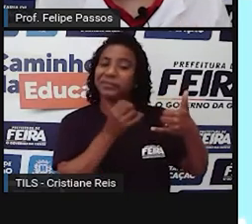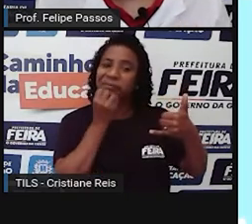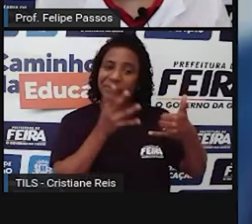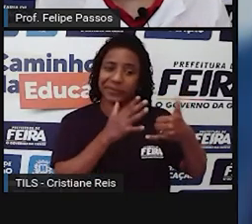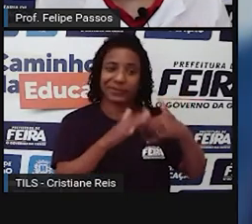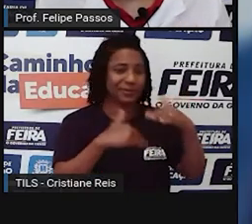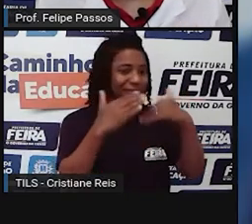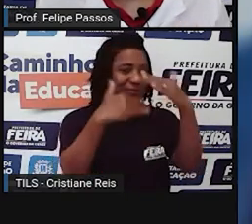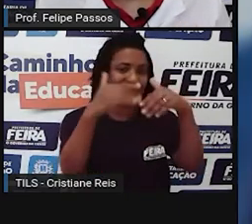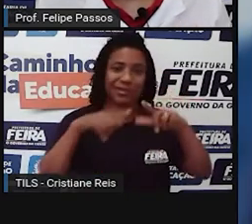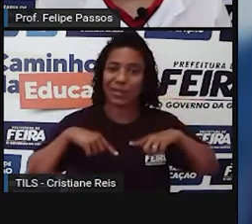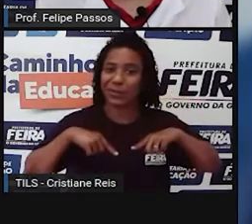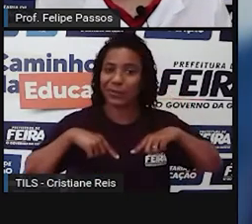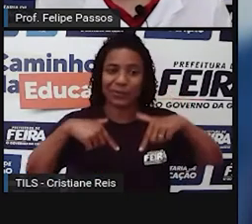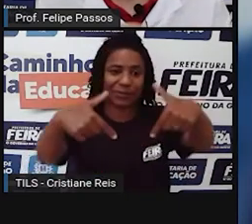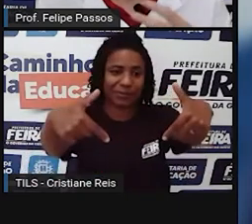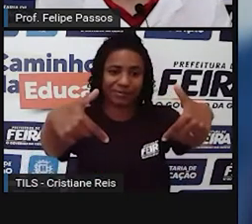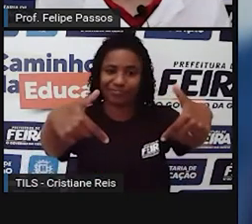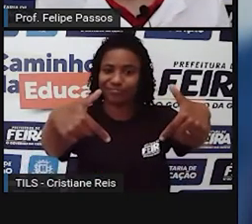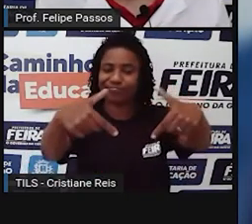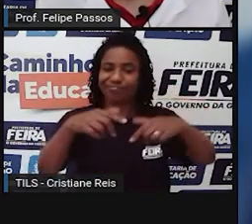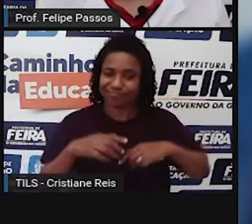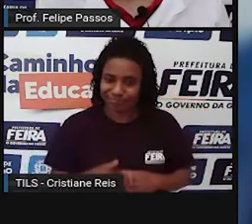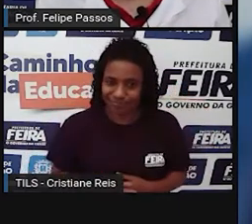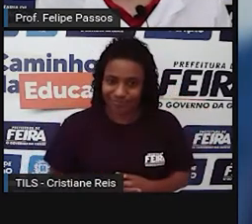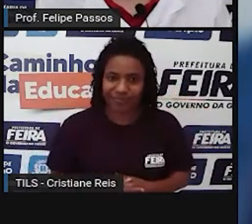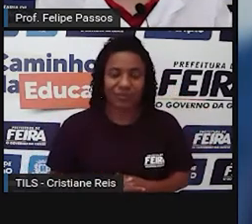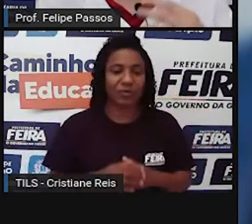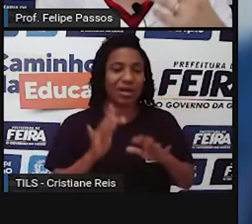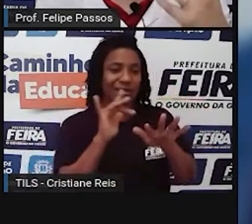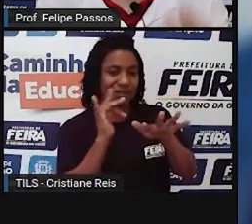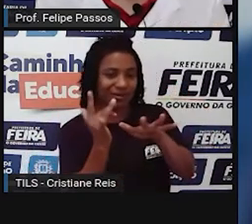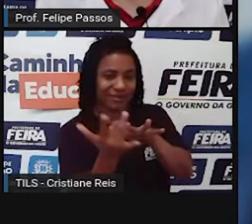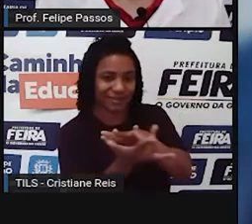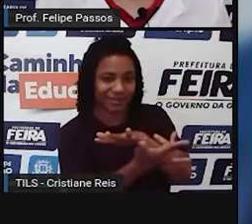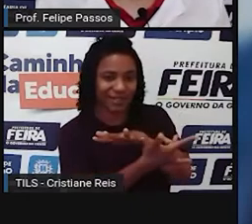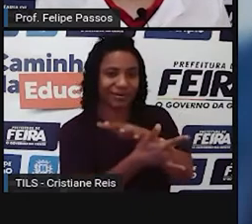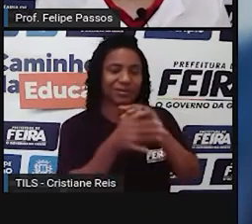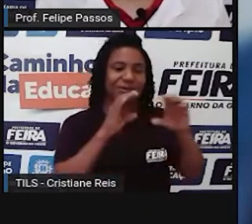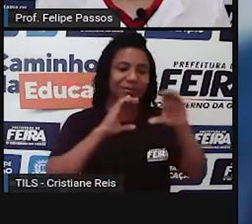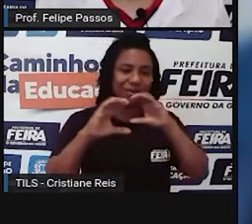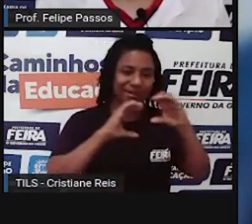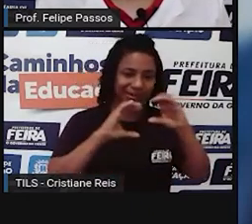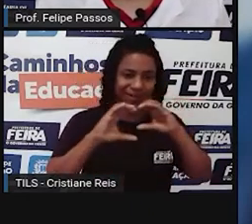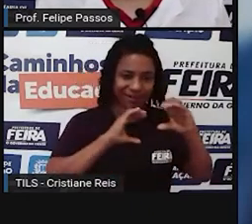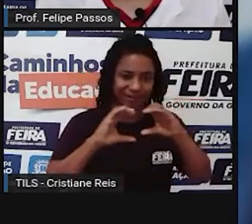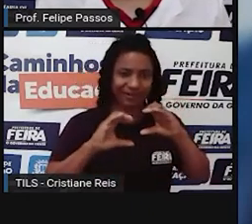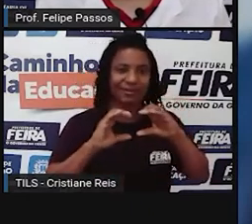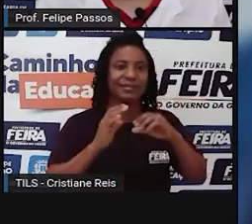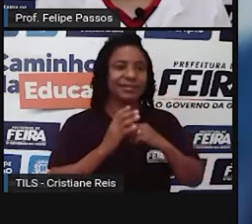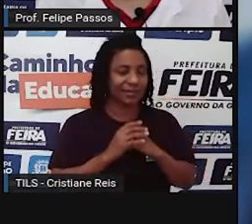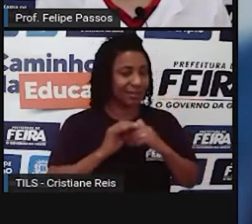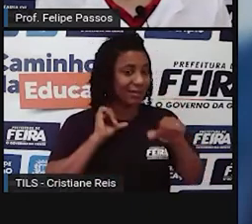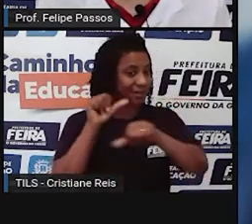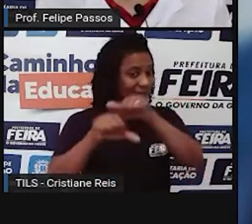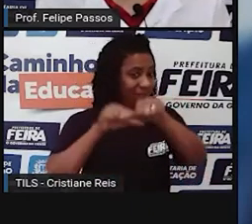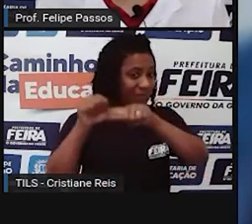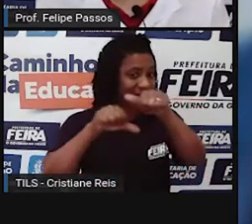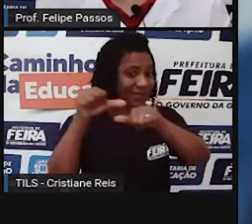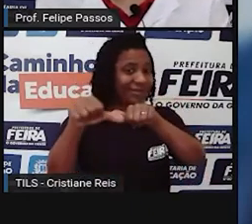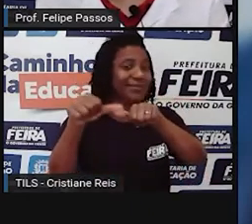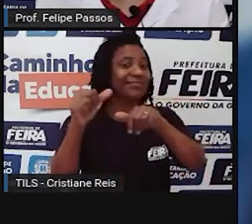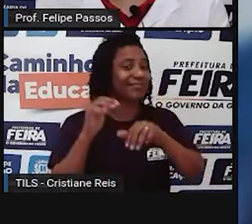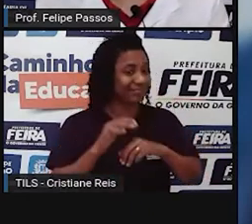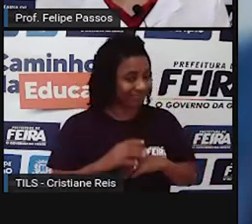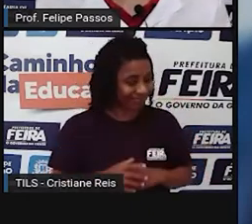A gente usa redes sociais hoje em dia para muita coisa, a gente está passando por esse processo de transformação digital, e